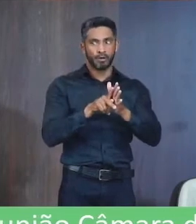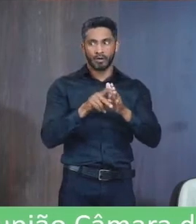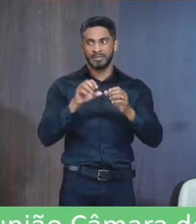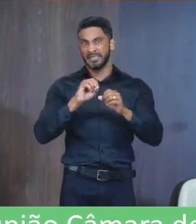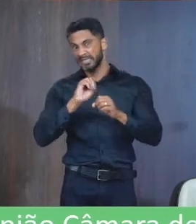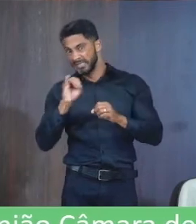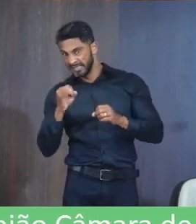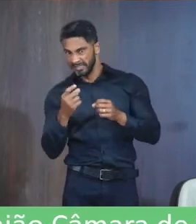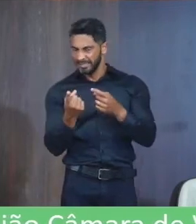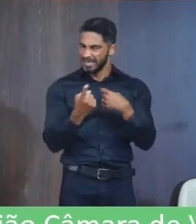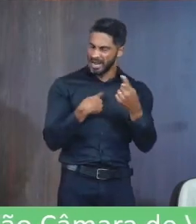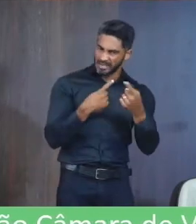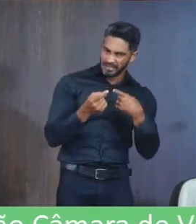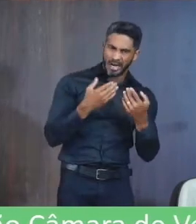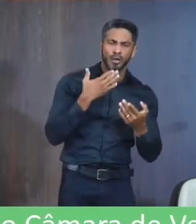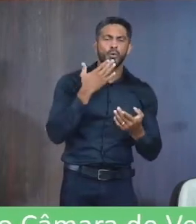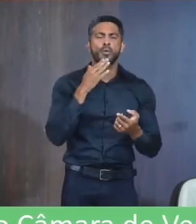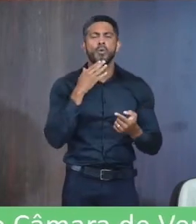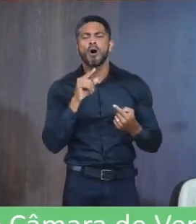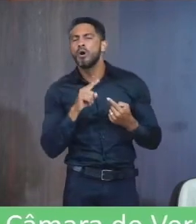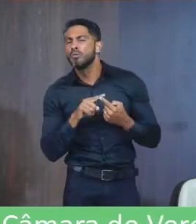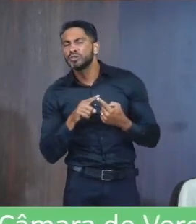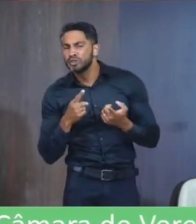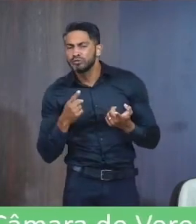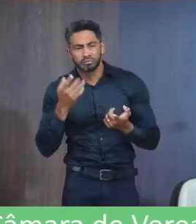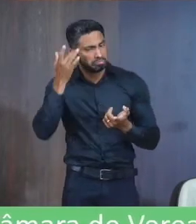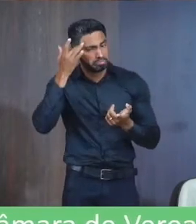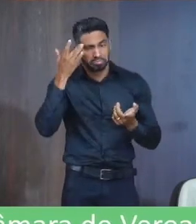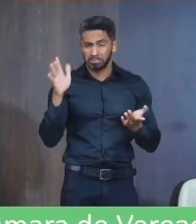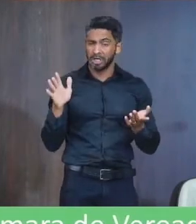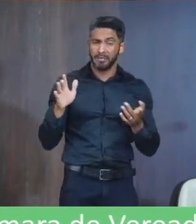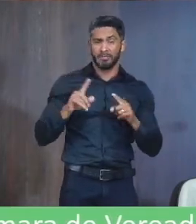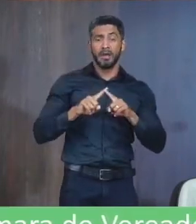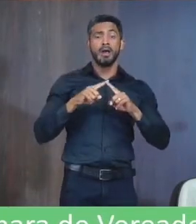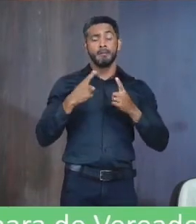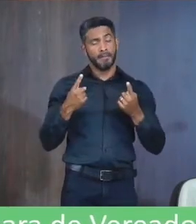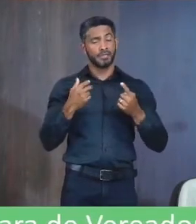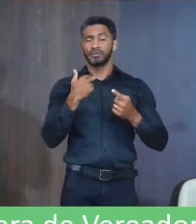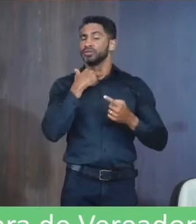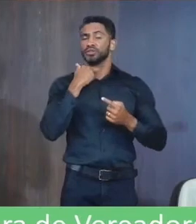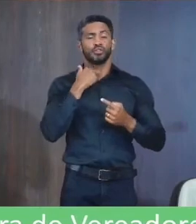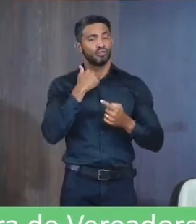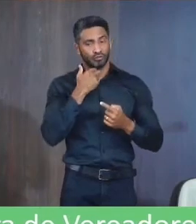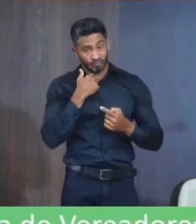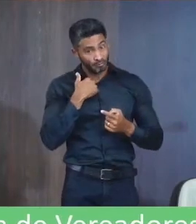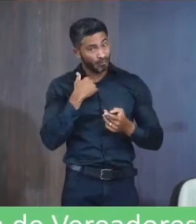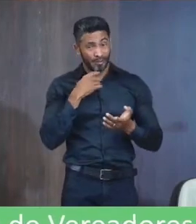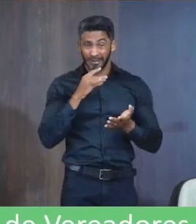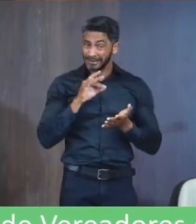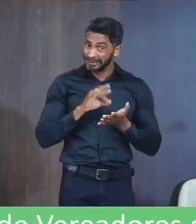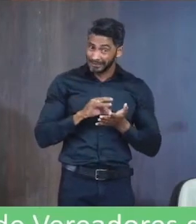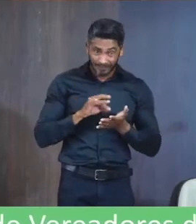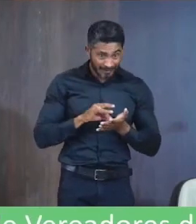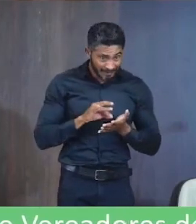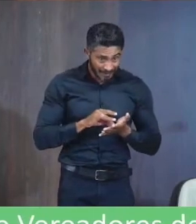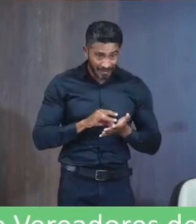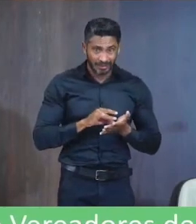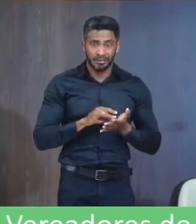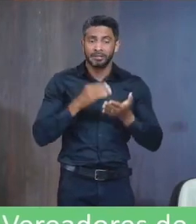estrada Qual é o motivo Nós não sabemos Mas não pode De forma Nenhuma